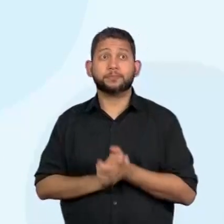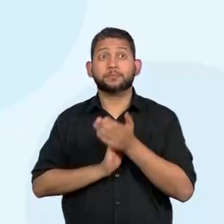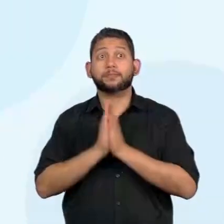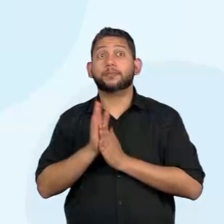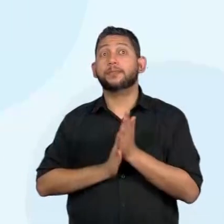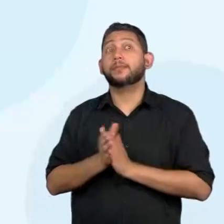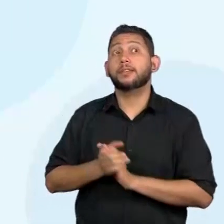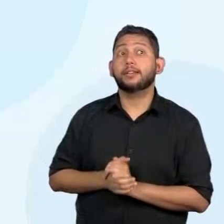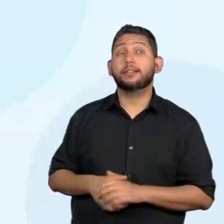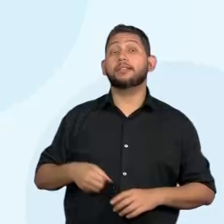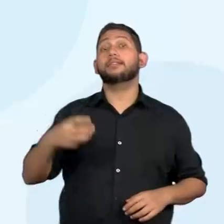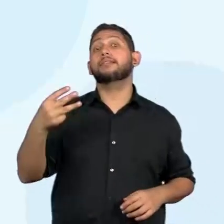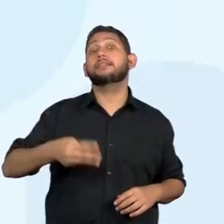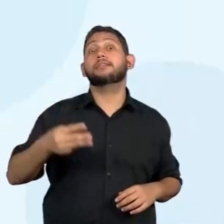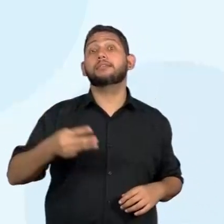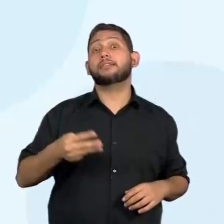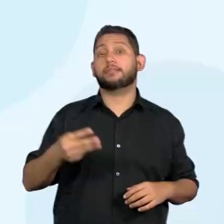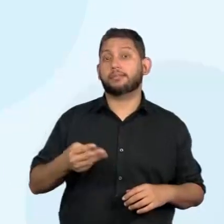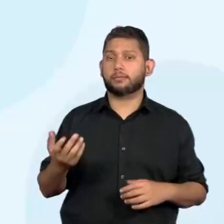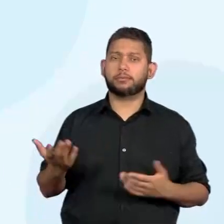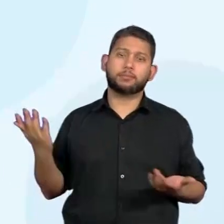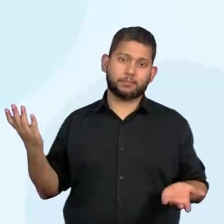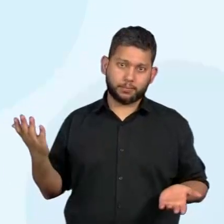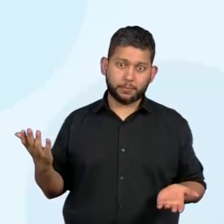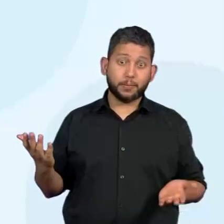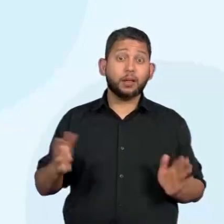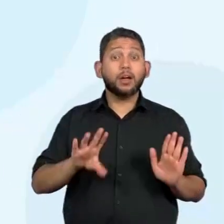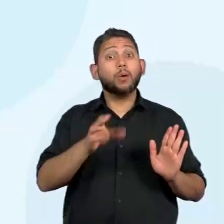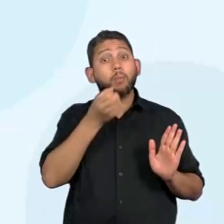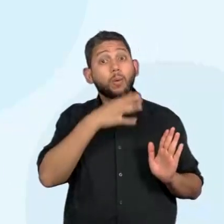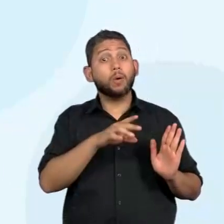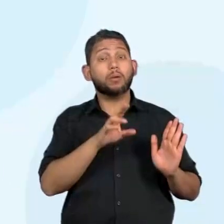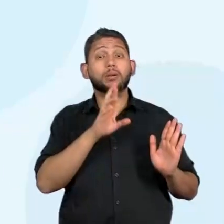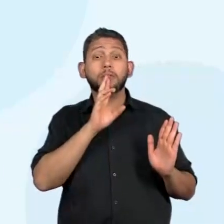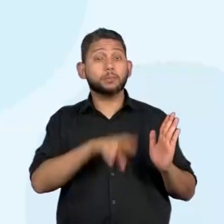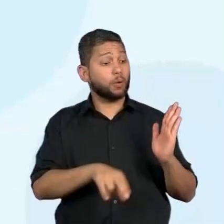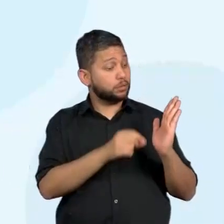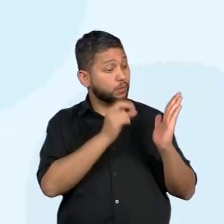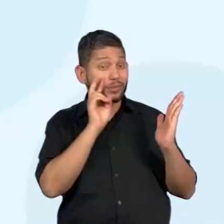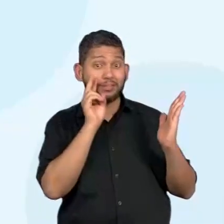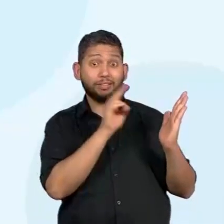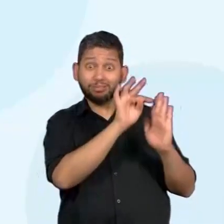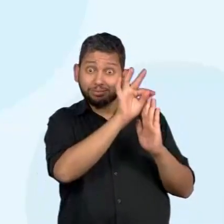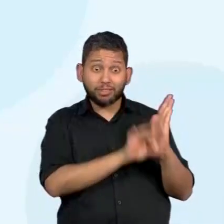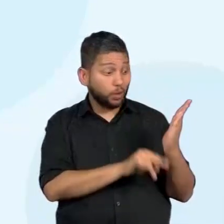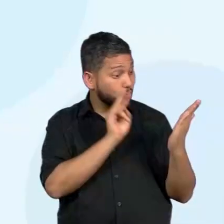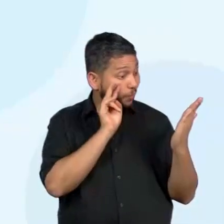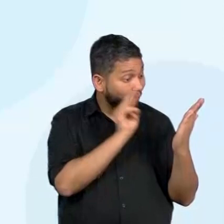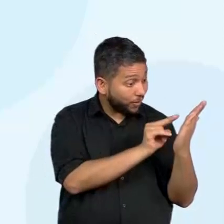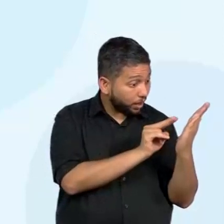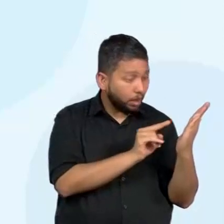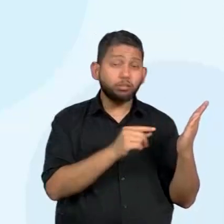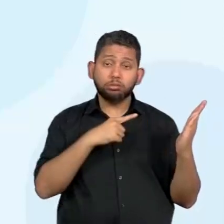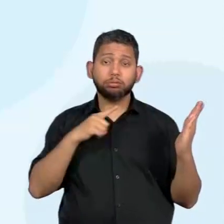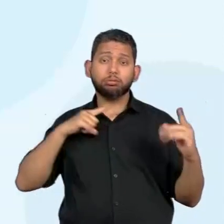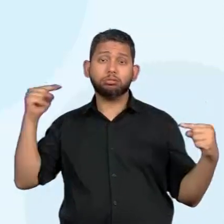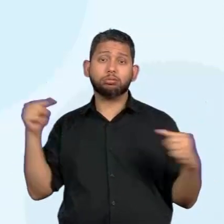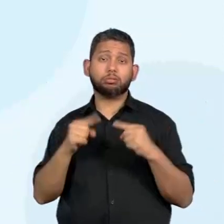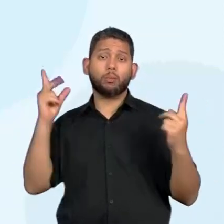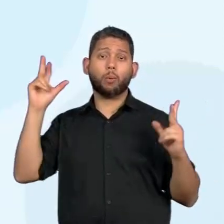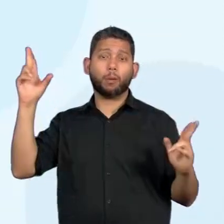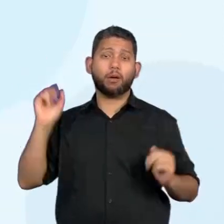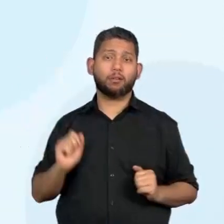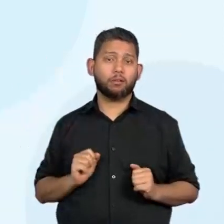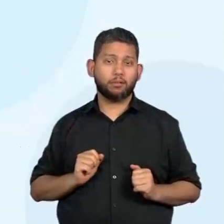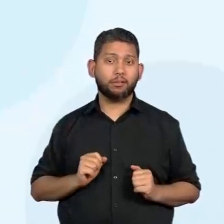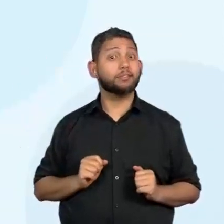Isso, e como são respostas explícitas, não há informações explícitas, basta voltar no texto que a resposta está lá. Isso,